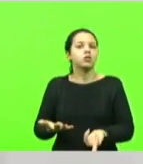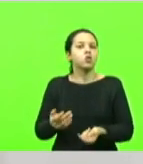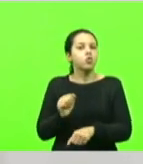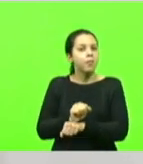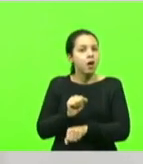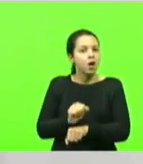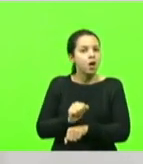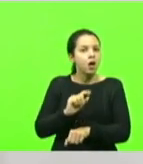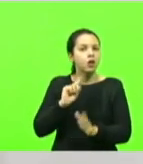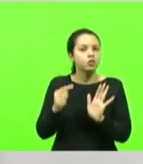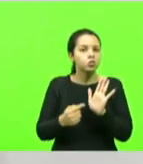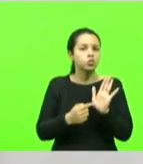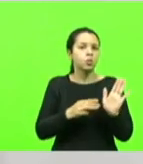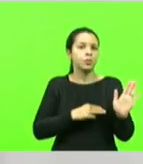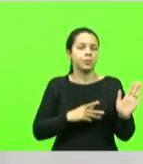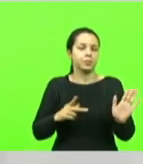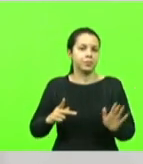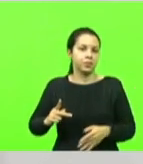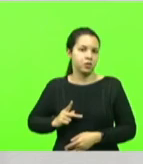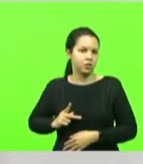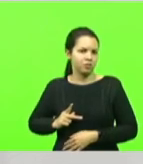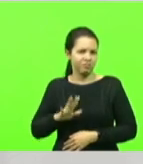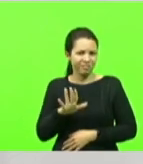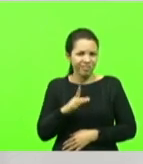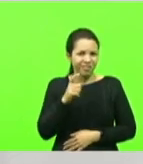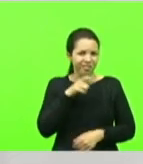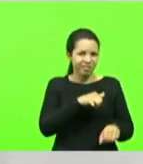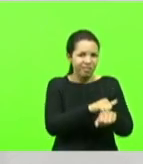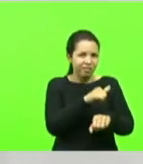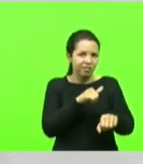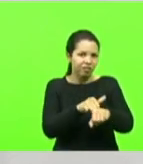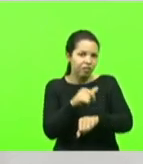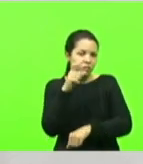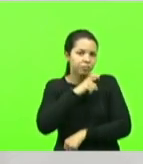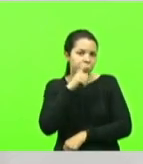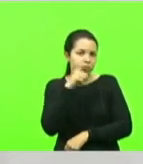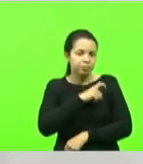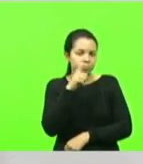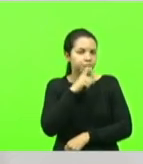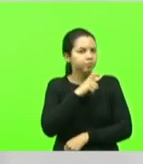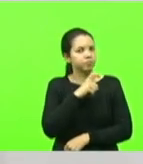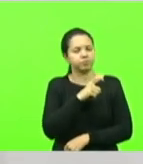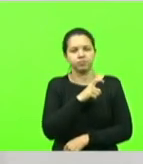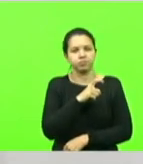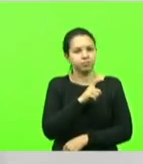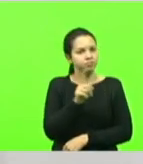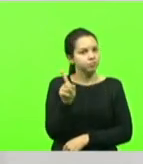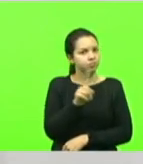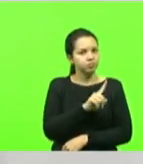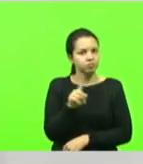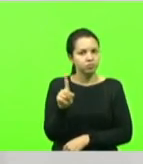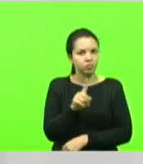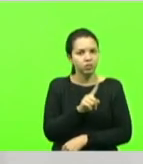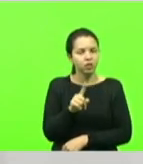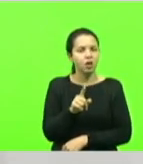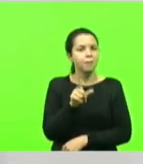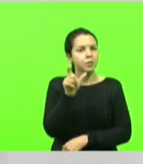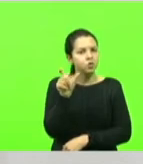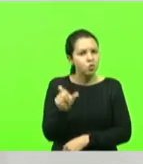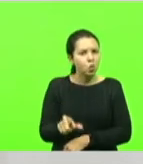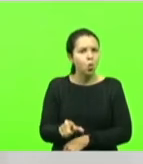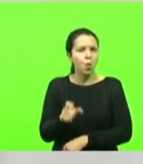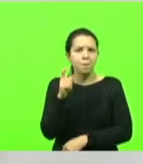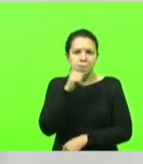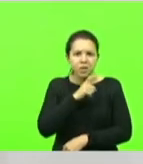Público, enfim. Mas não minta aos catarinenses, governador Carlos Moisés. Não faça isso. A pessoa que mente não tem